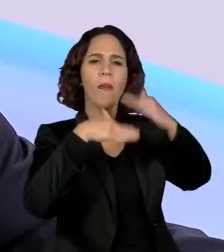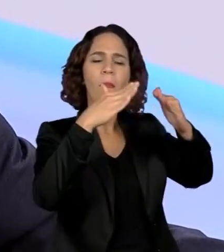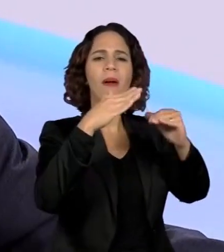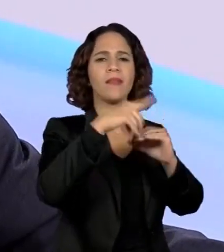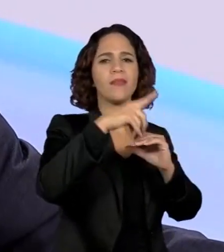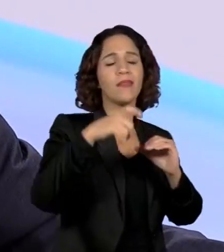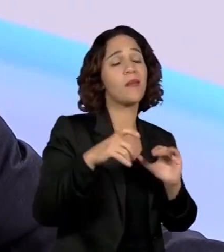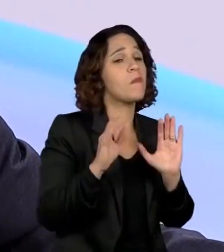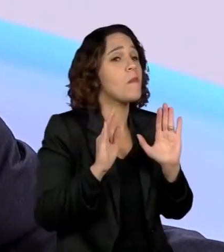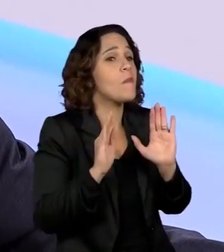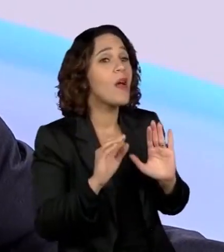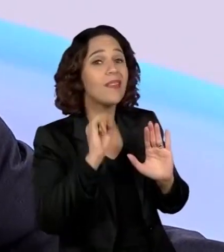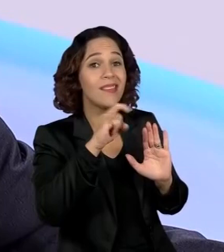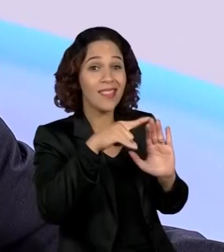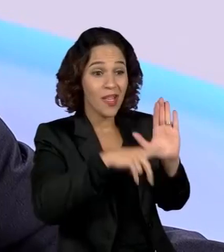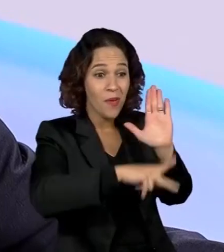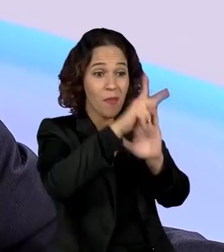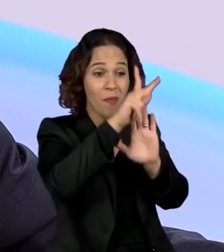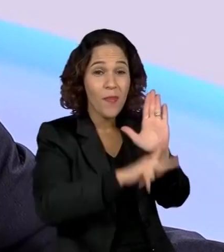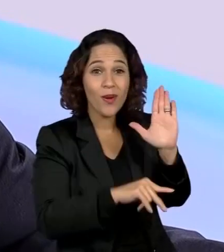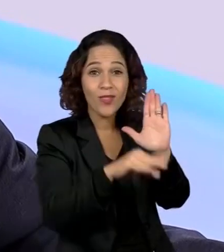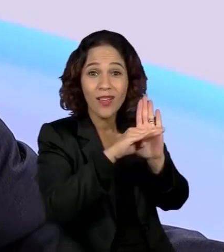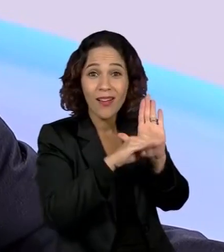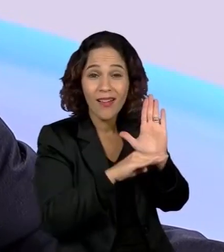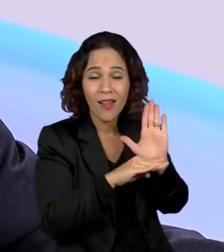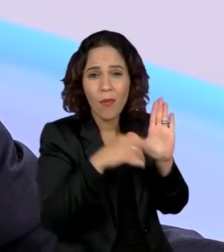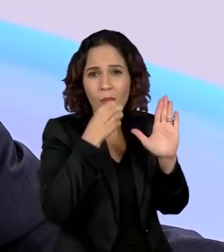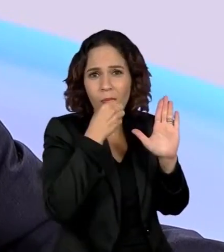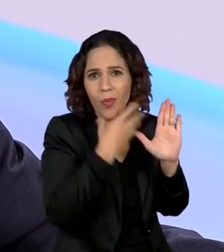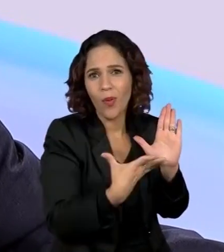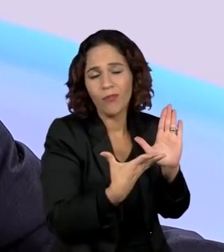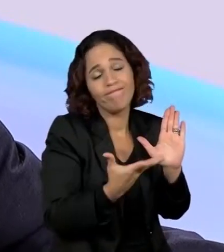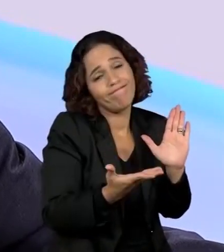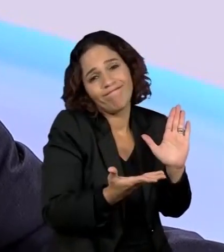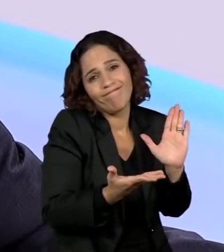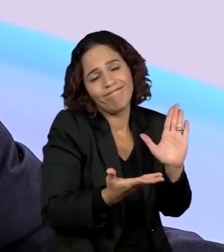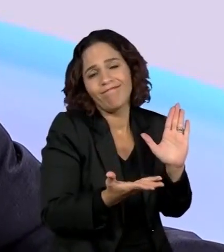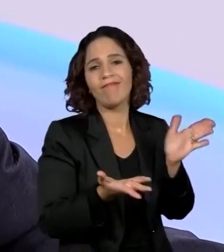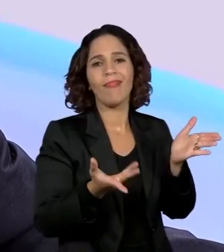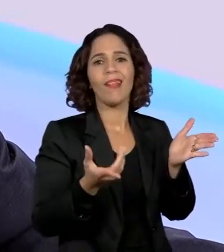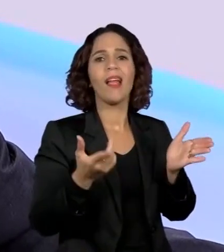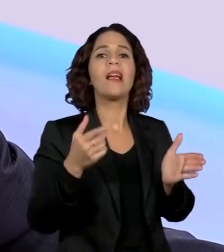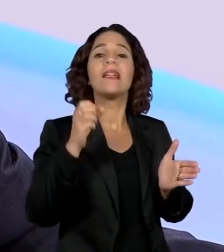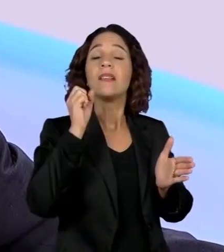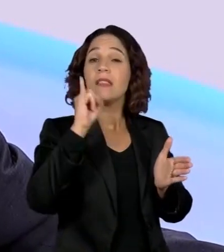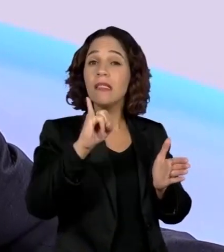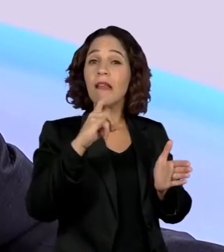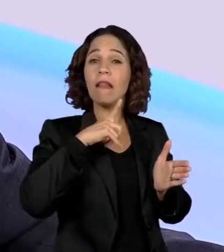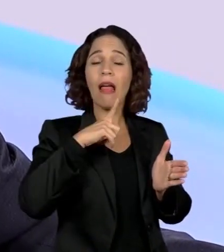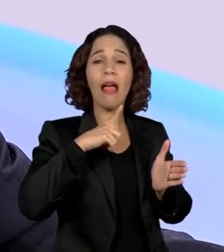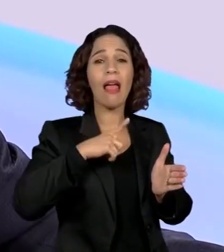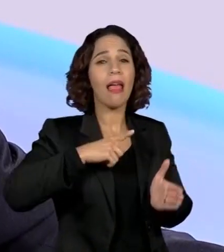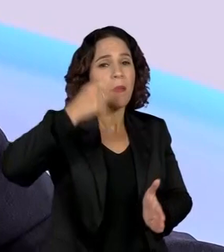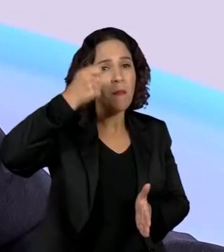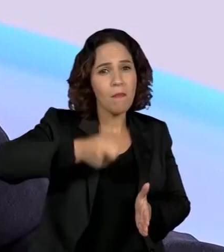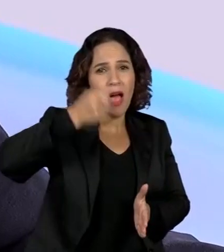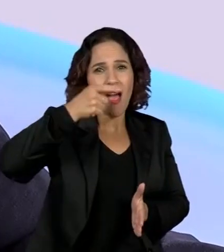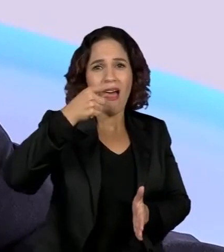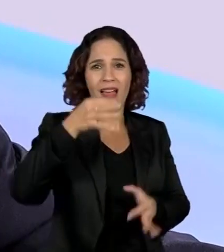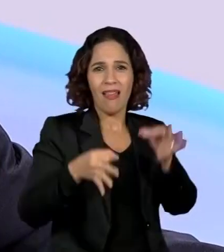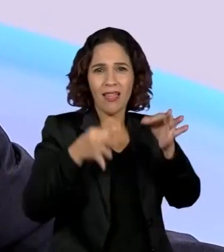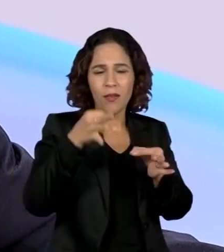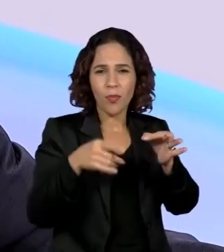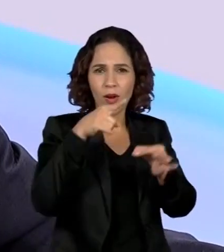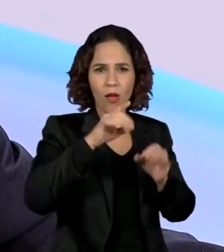Mas a não ser que haja uma penalidade aplicada por um tribunal de ética, por alguma coisa, não nos